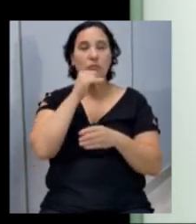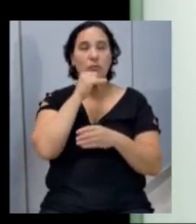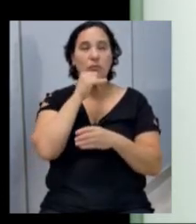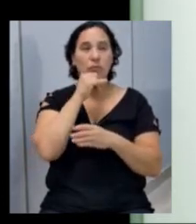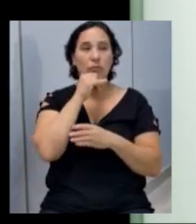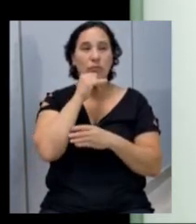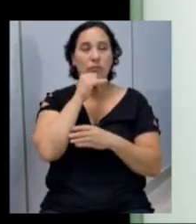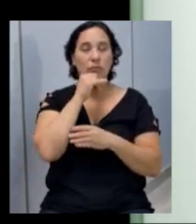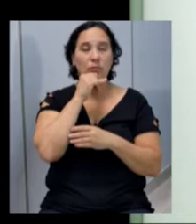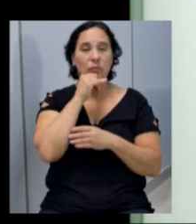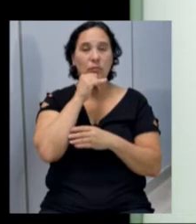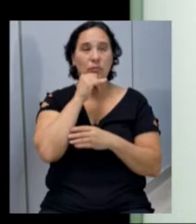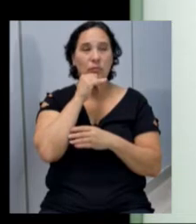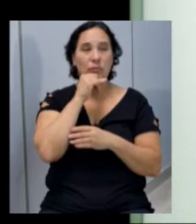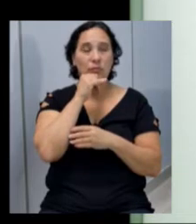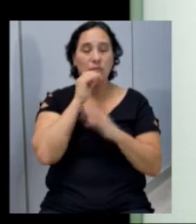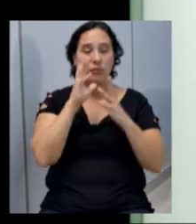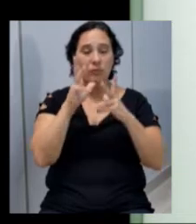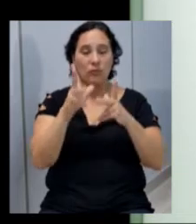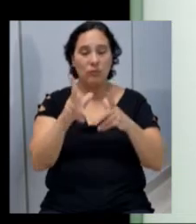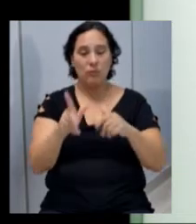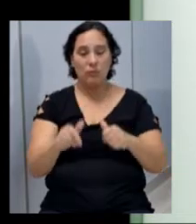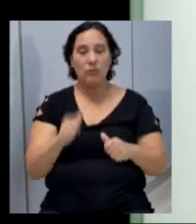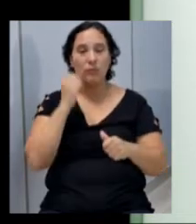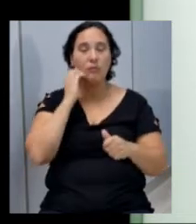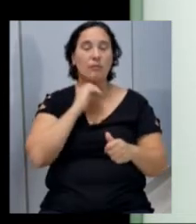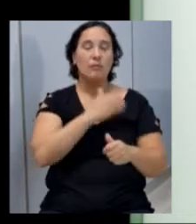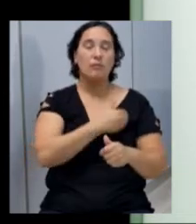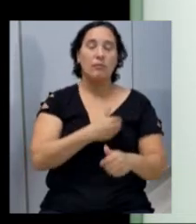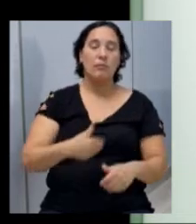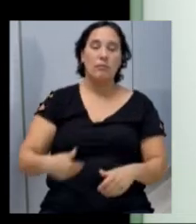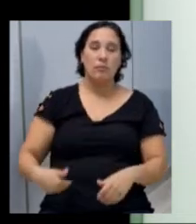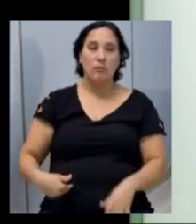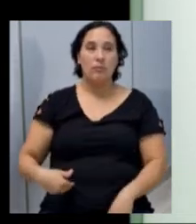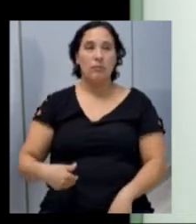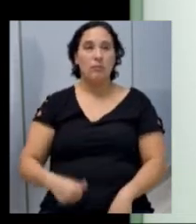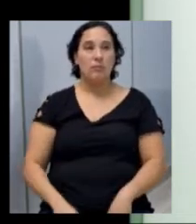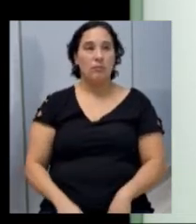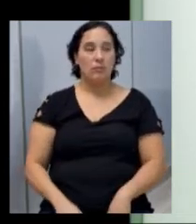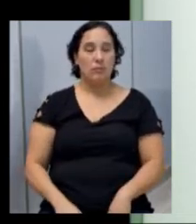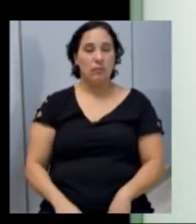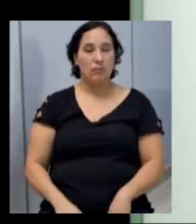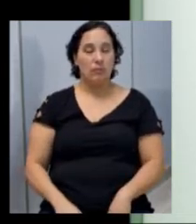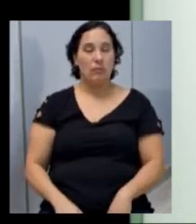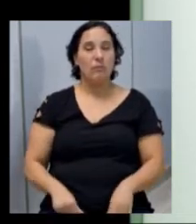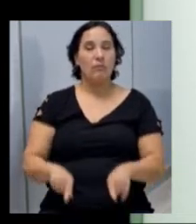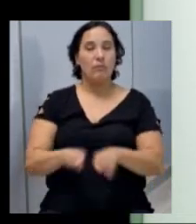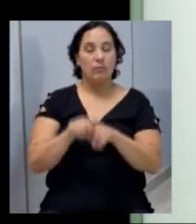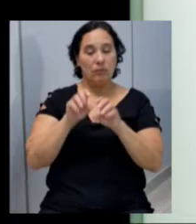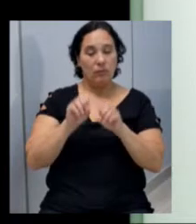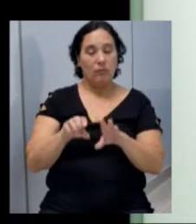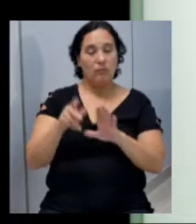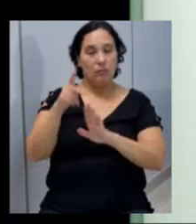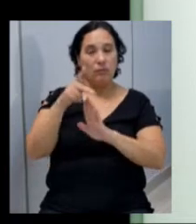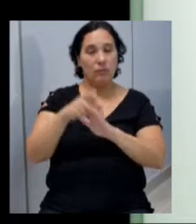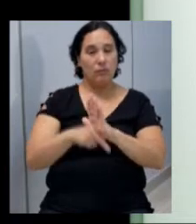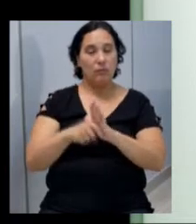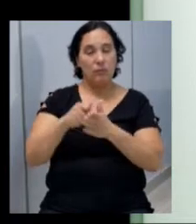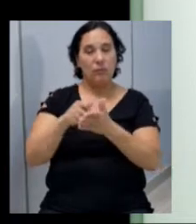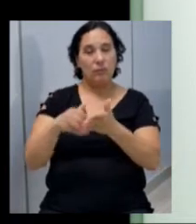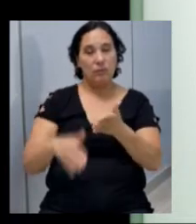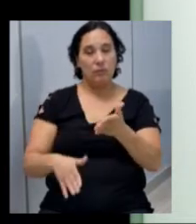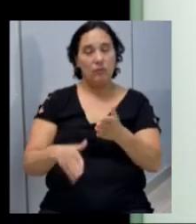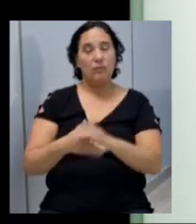do contrato da limpeza pública, da coleta do lixo. Dentro do fundo de habitação, um projeto e uma atividade,